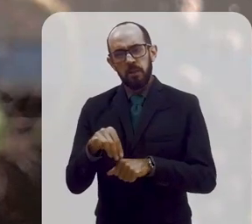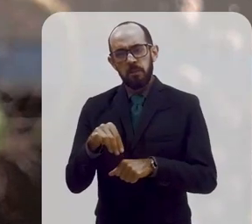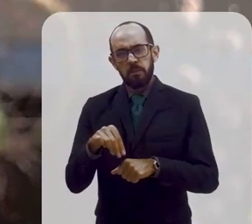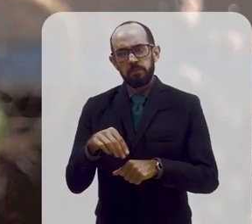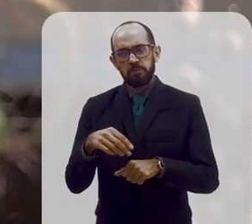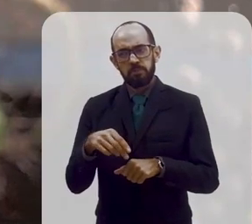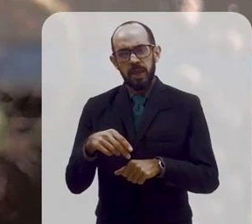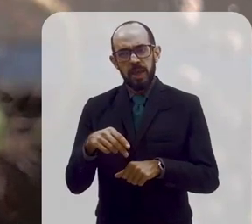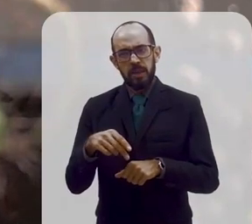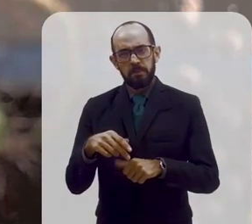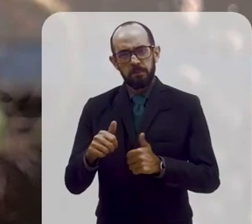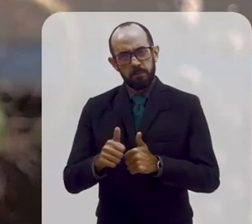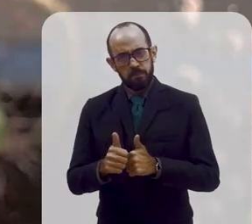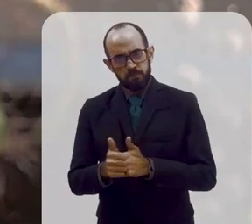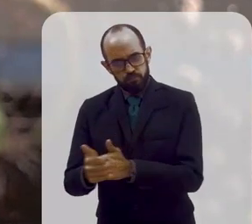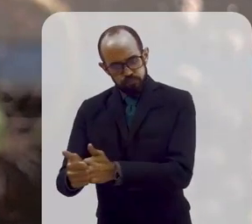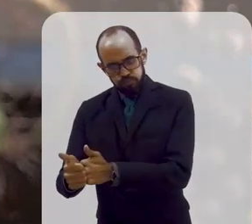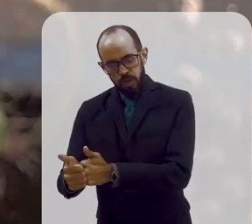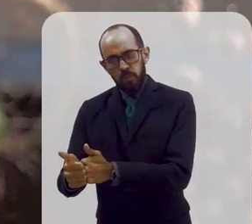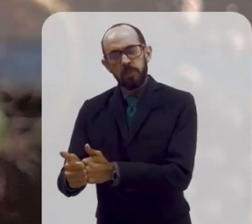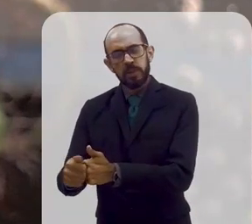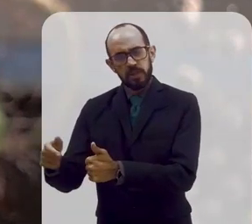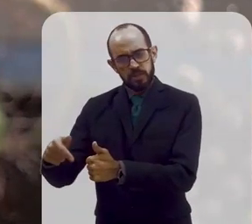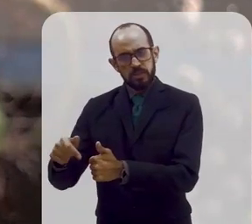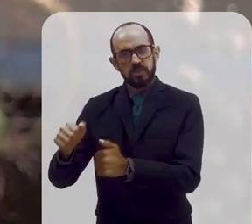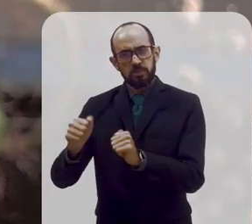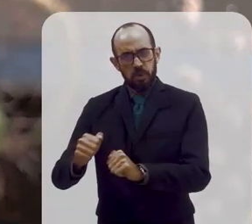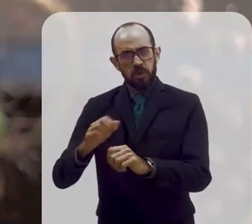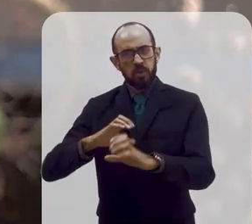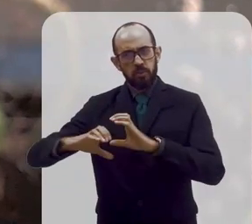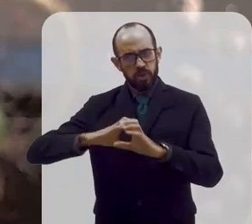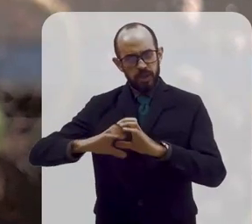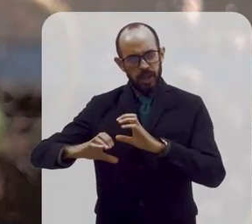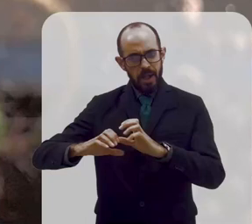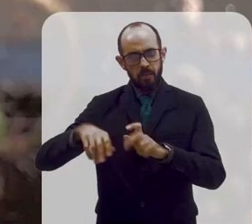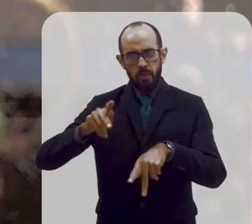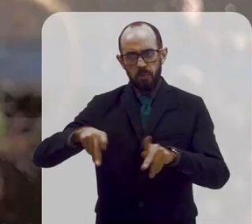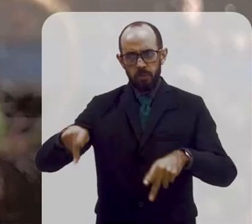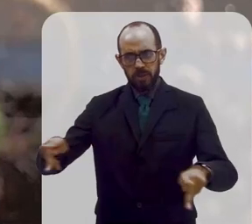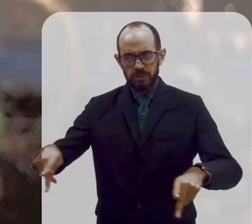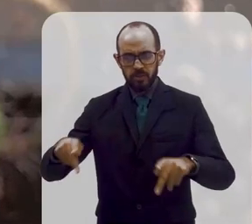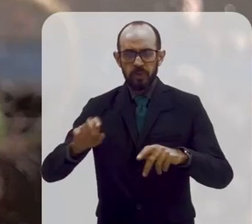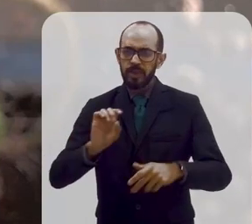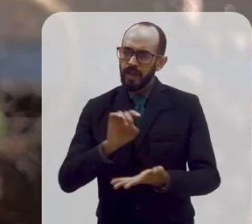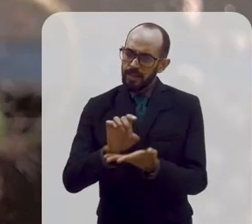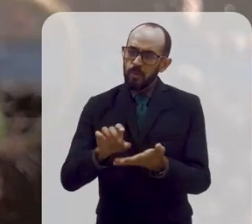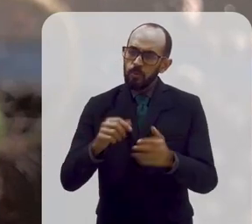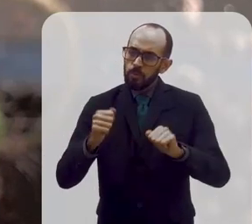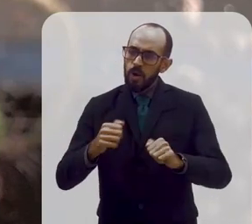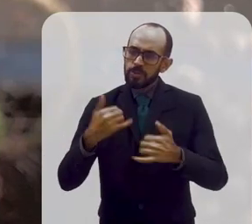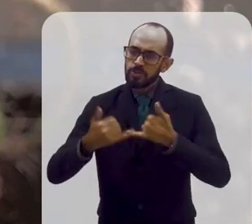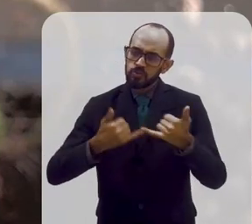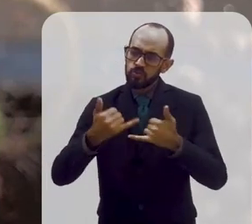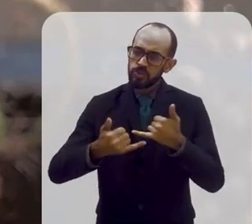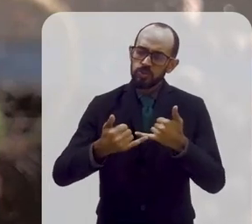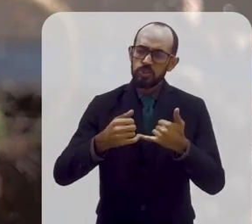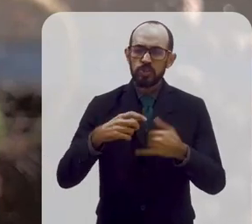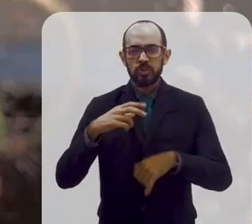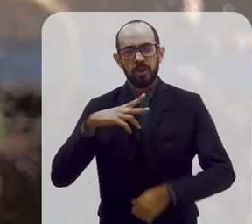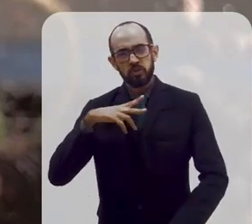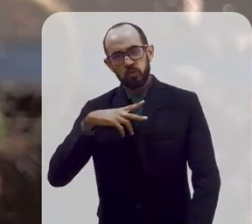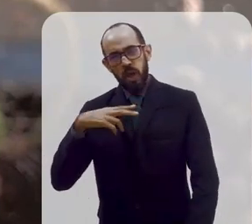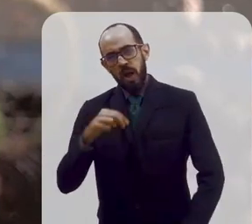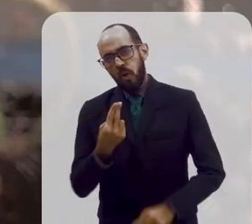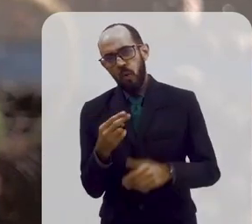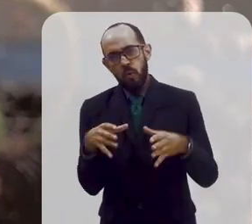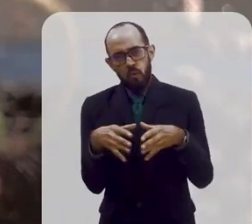de educadores, que podem dialogar com o público. E assim as pessoas podem se divertir, tanto individualmente ou